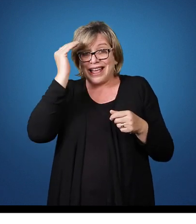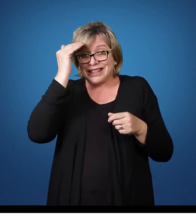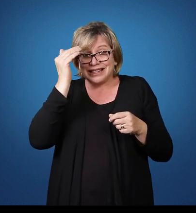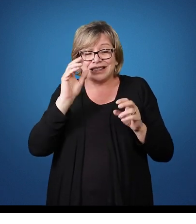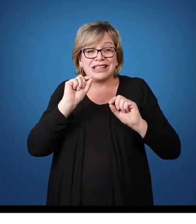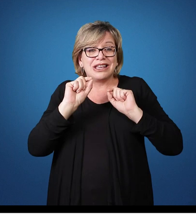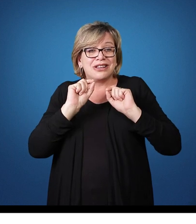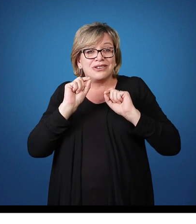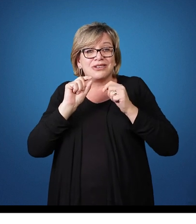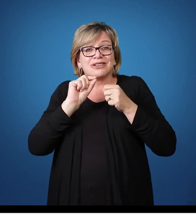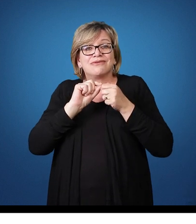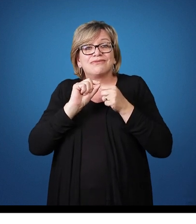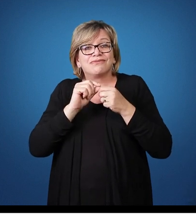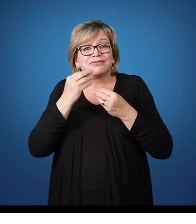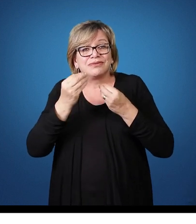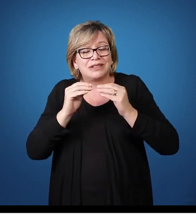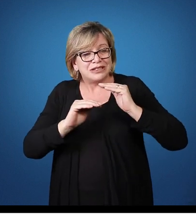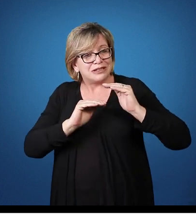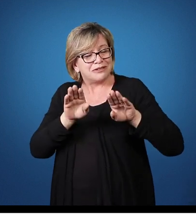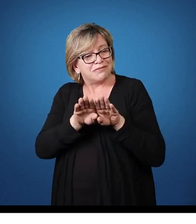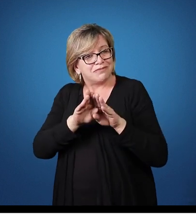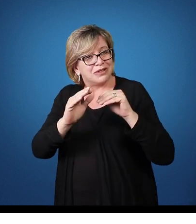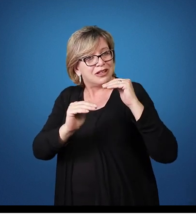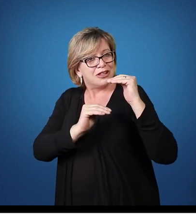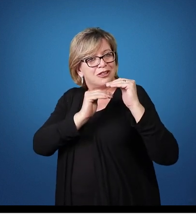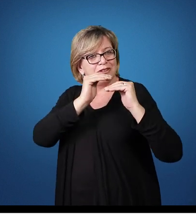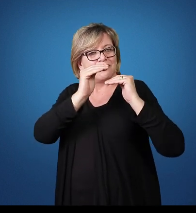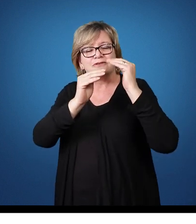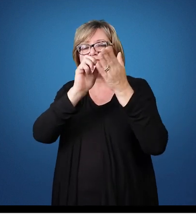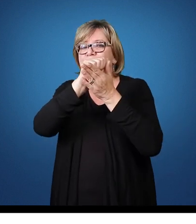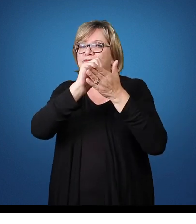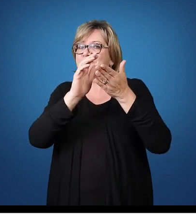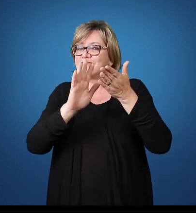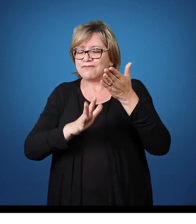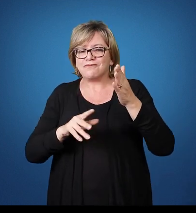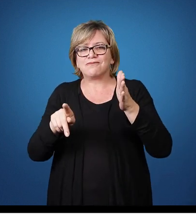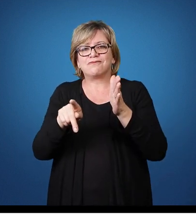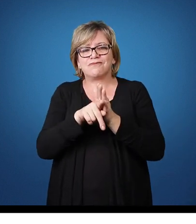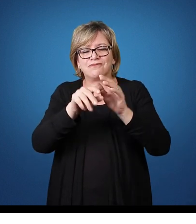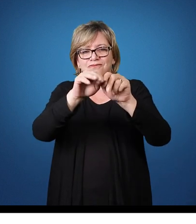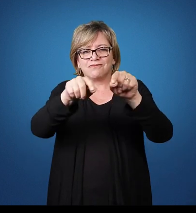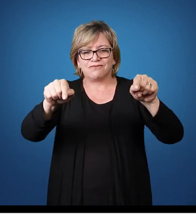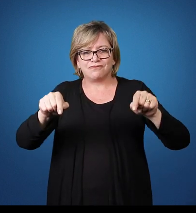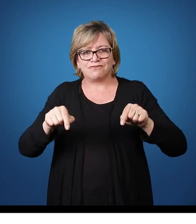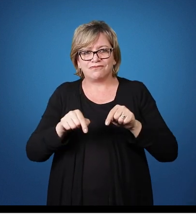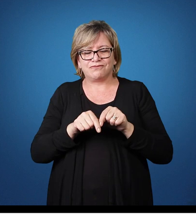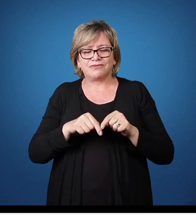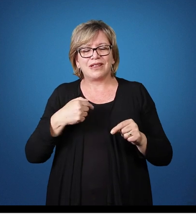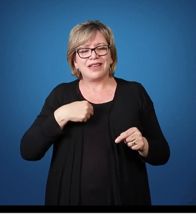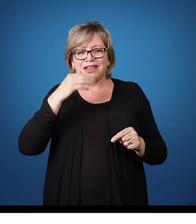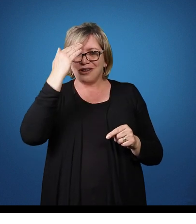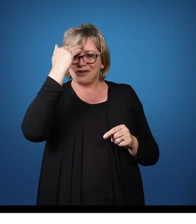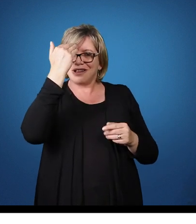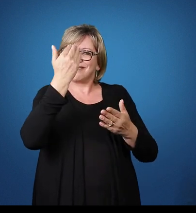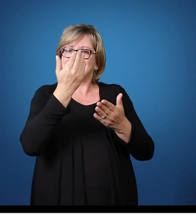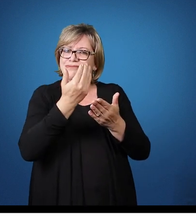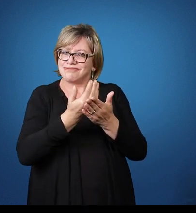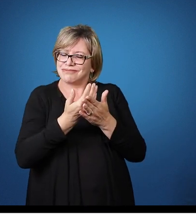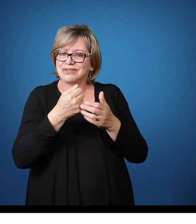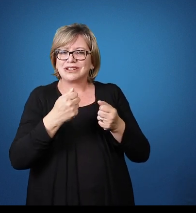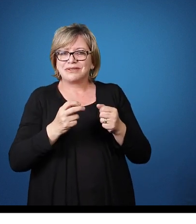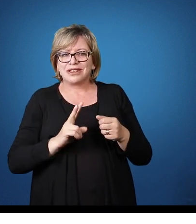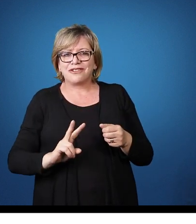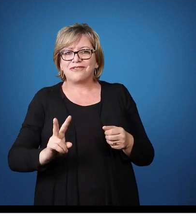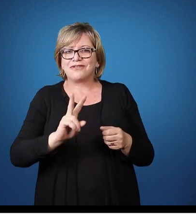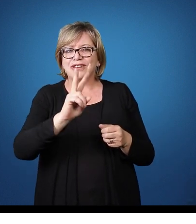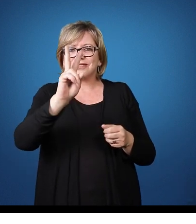situações Para que ele desenvolva atividades dentro da sala de aula Então eu acredito assim Que primeiro é a valorização